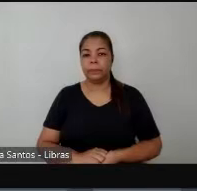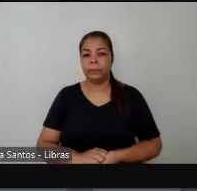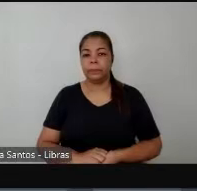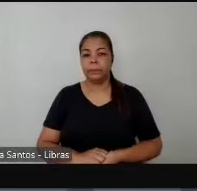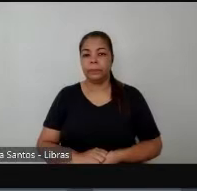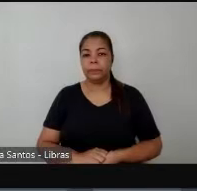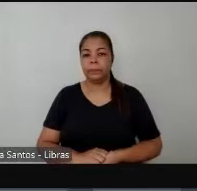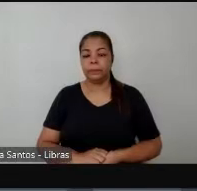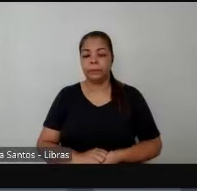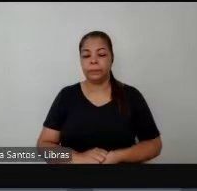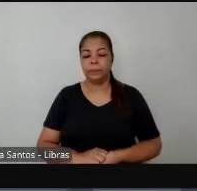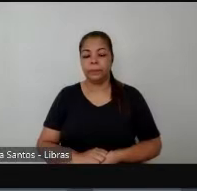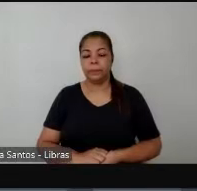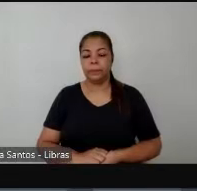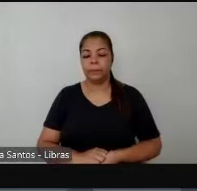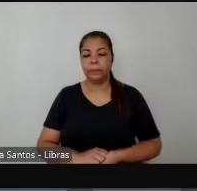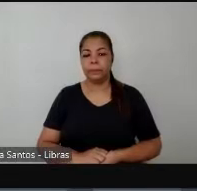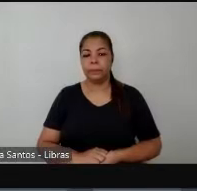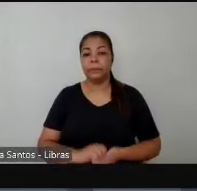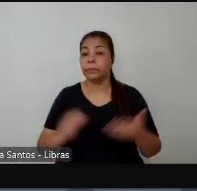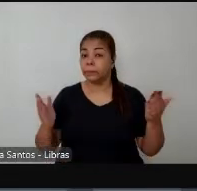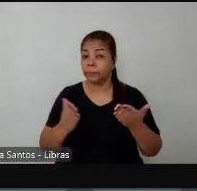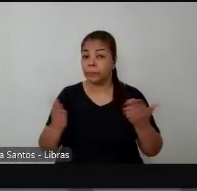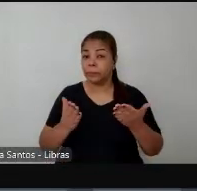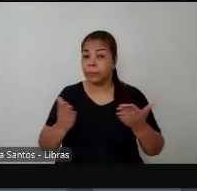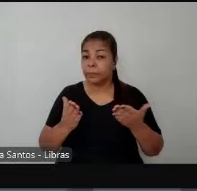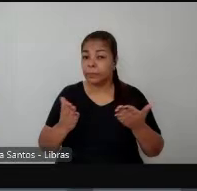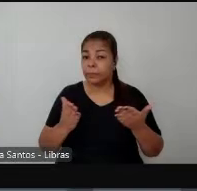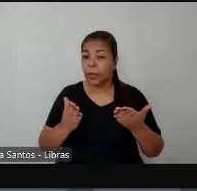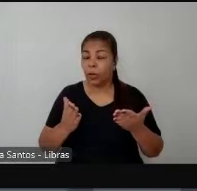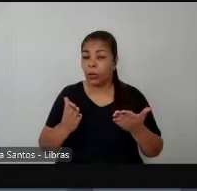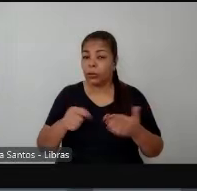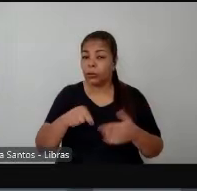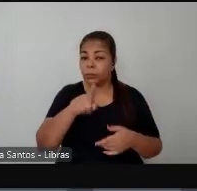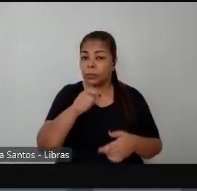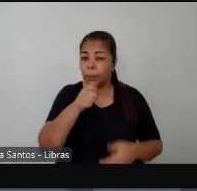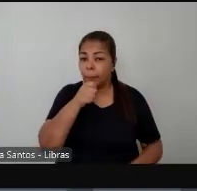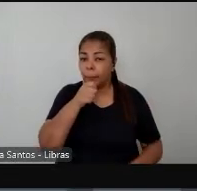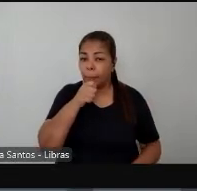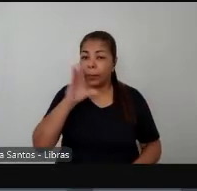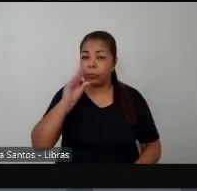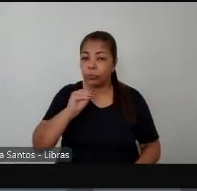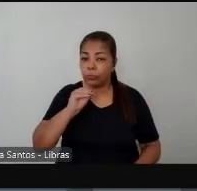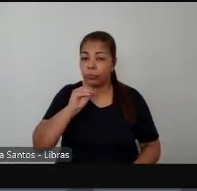acho que você está com acho que está mudo Paulo desculpa